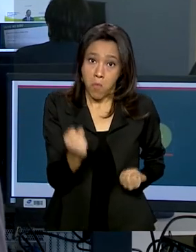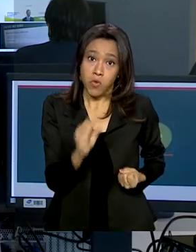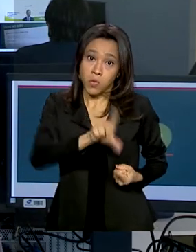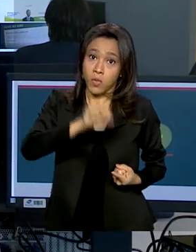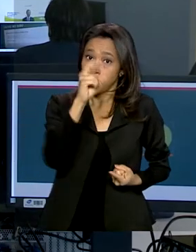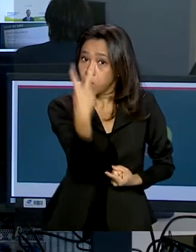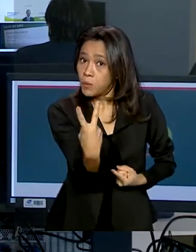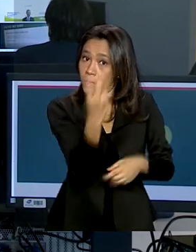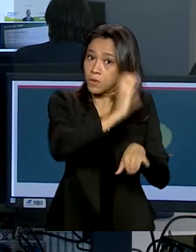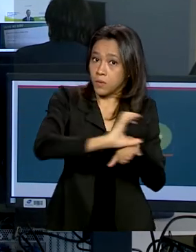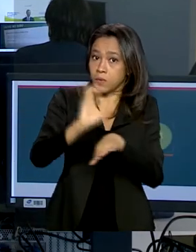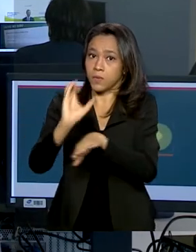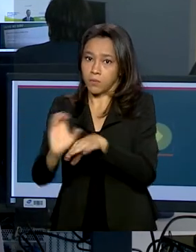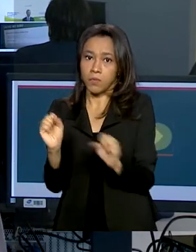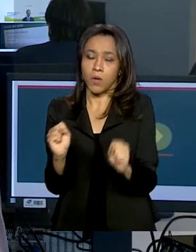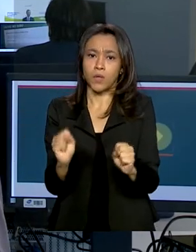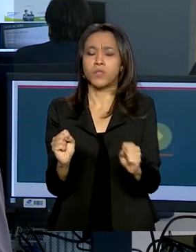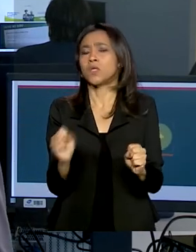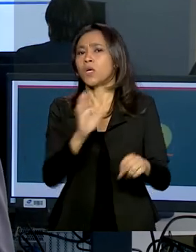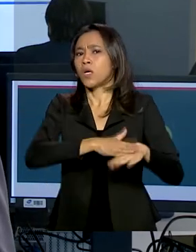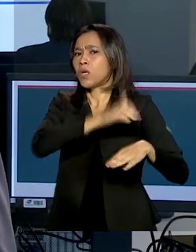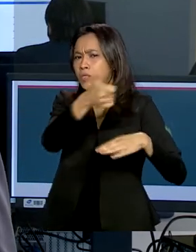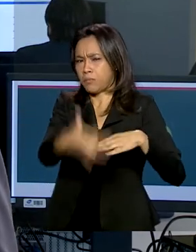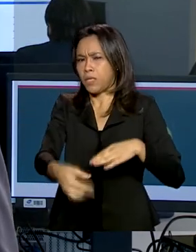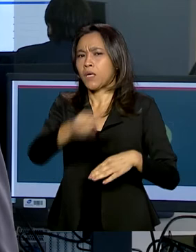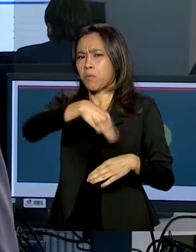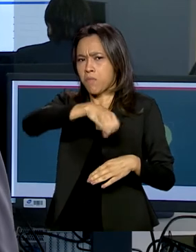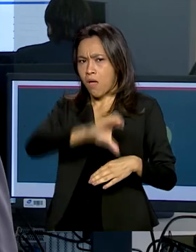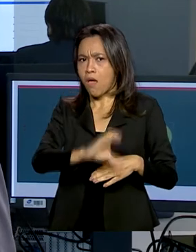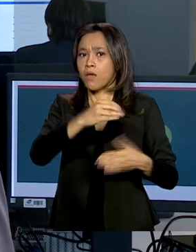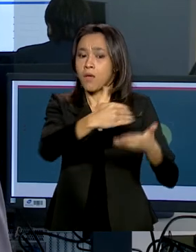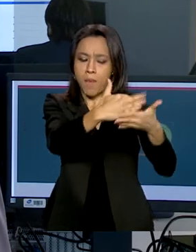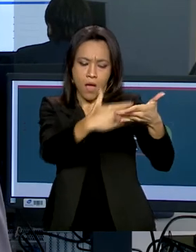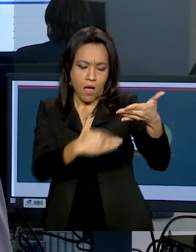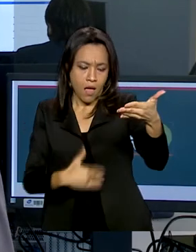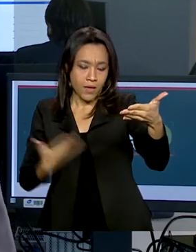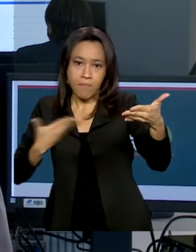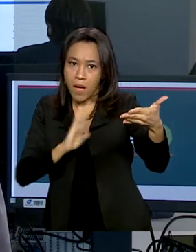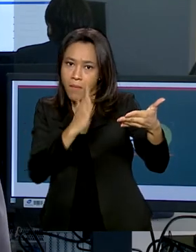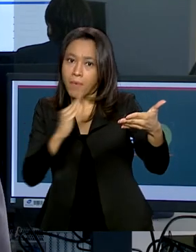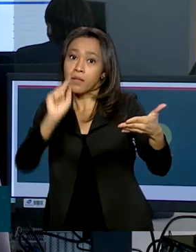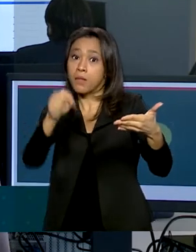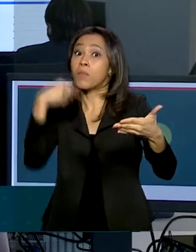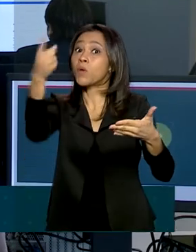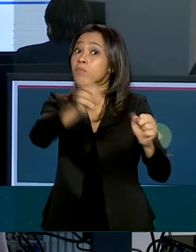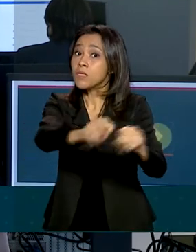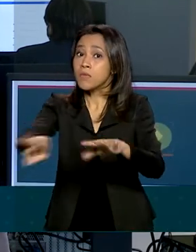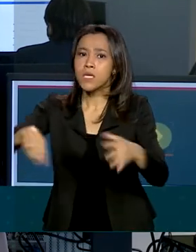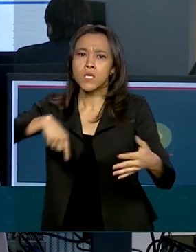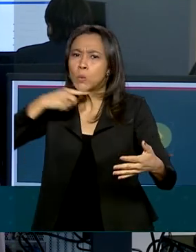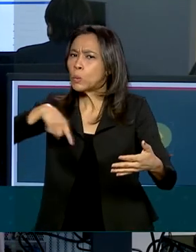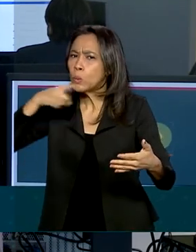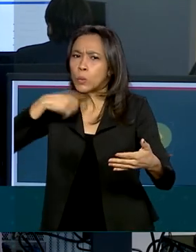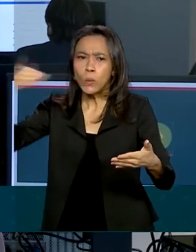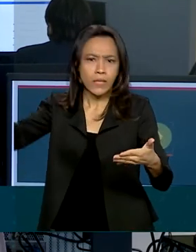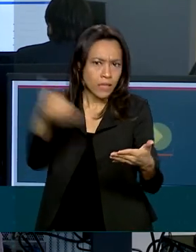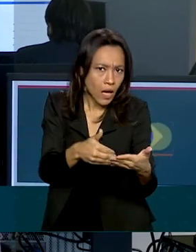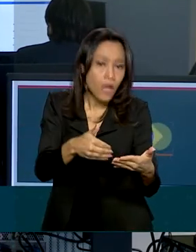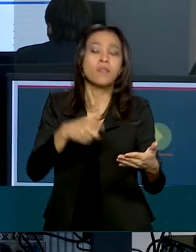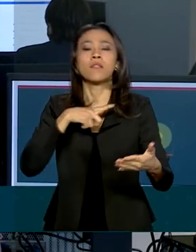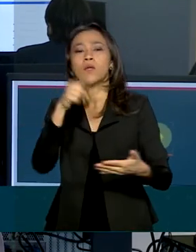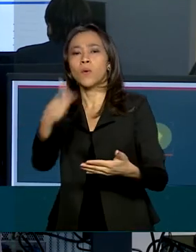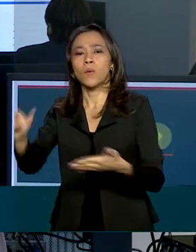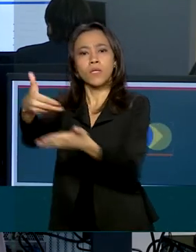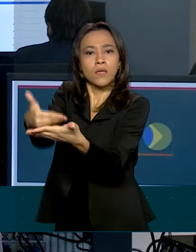cursos. Segundo o MEC, a lista com os classificados do SISU sai na semana que vem. Quem não conseguir entrar, pode se inscrever numa lista de